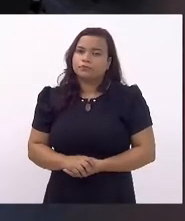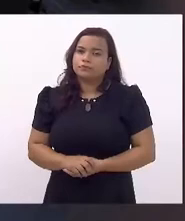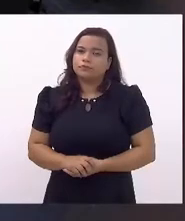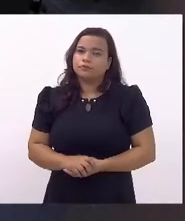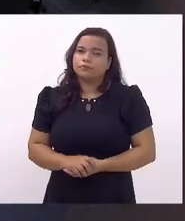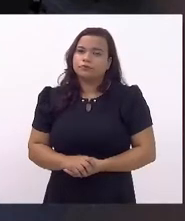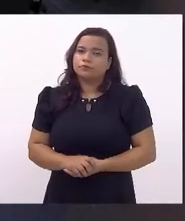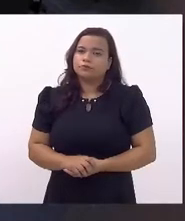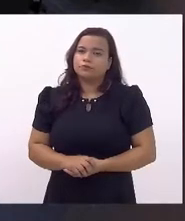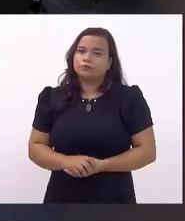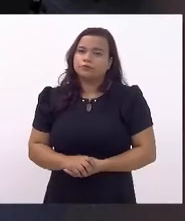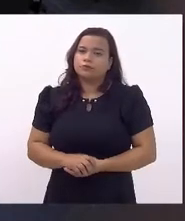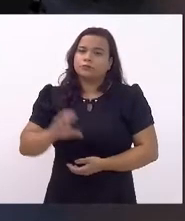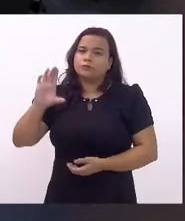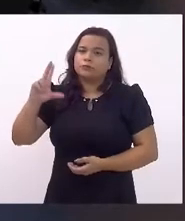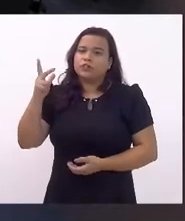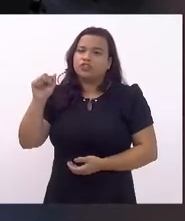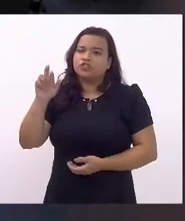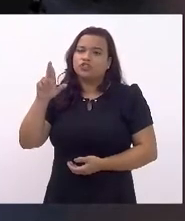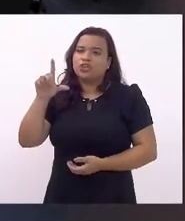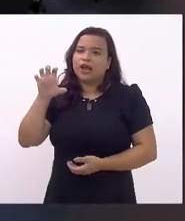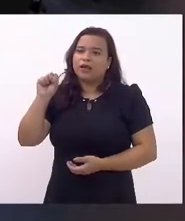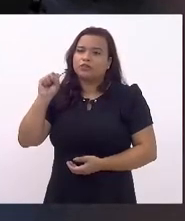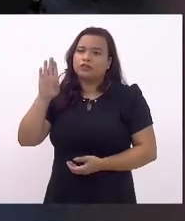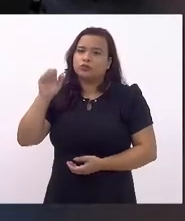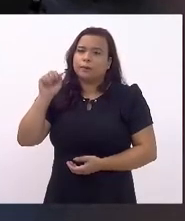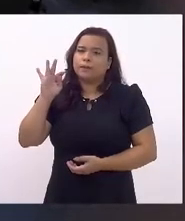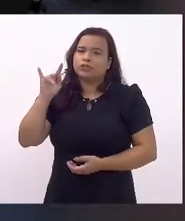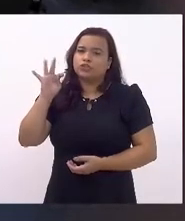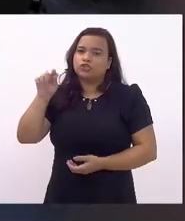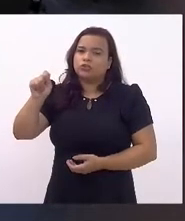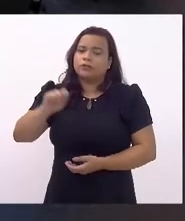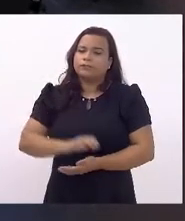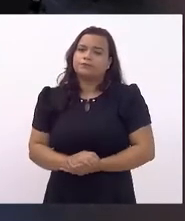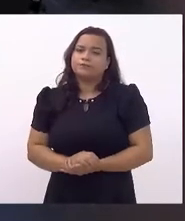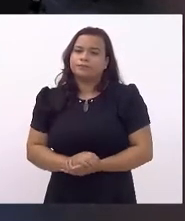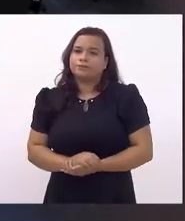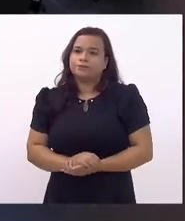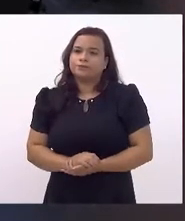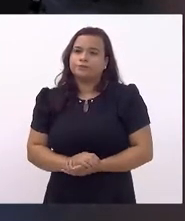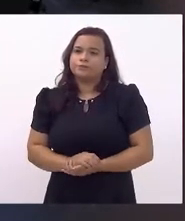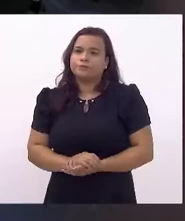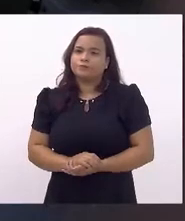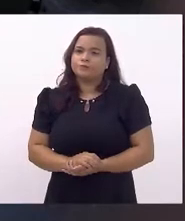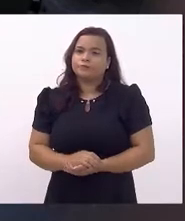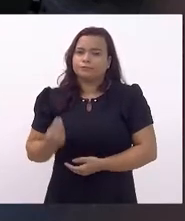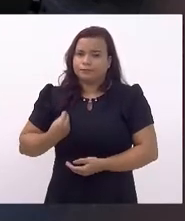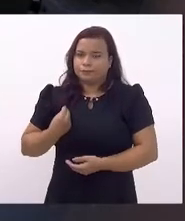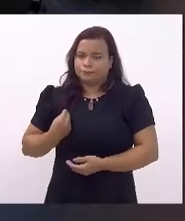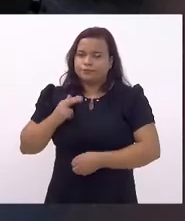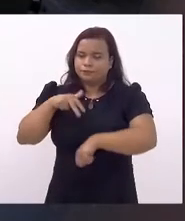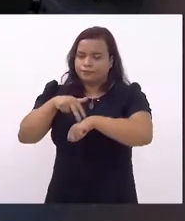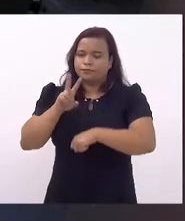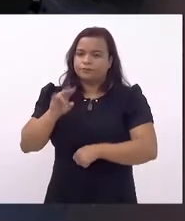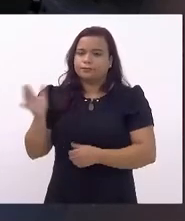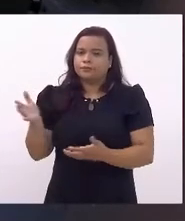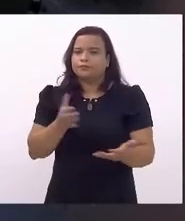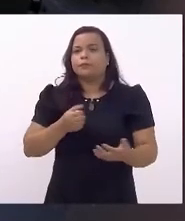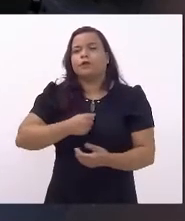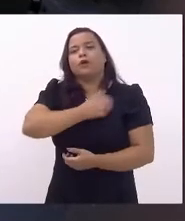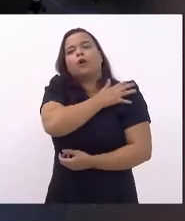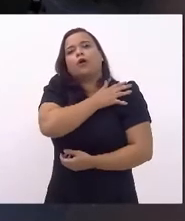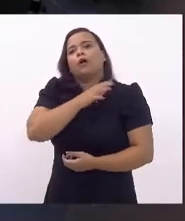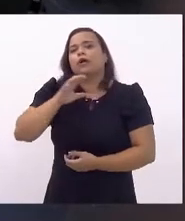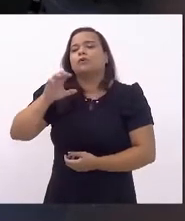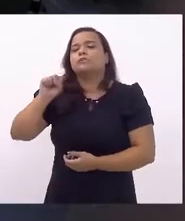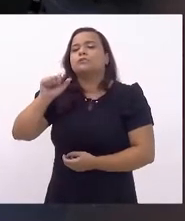Charles Batista, Charles Batista, o presidente vai votar, Coronel Salema,